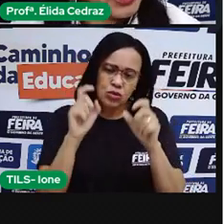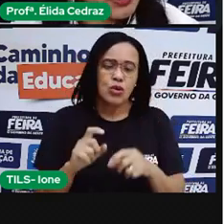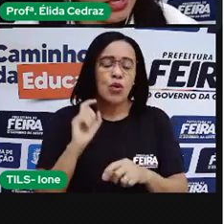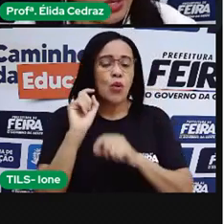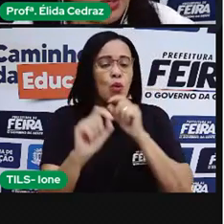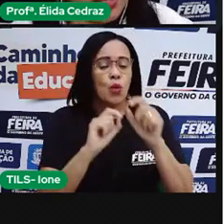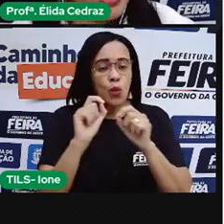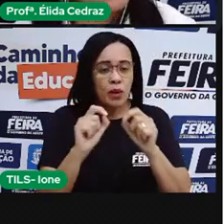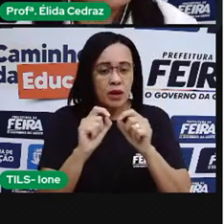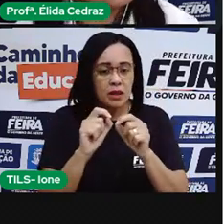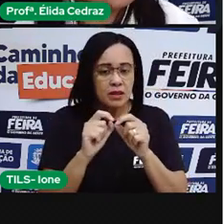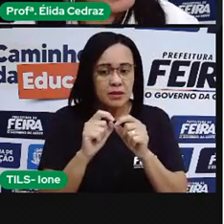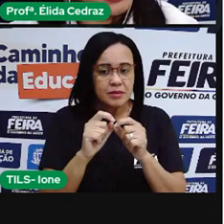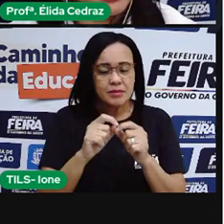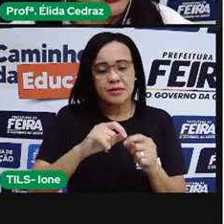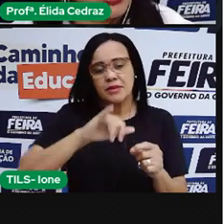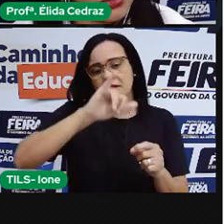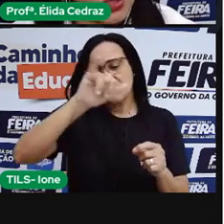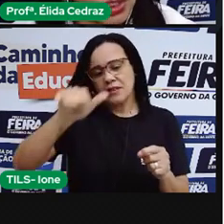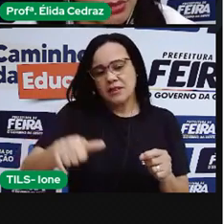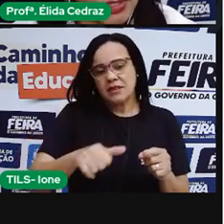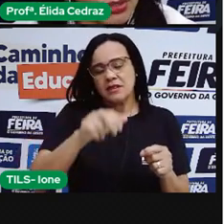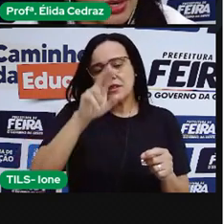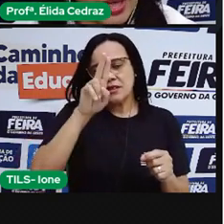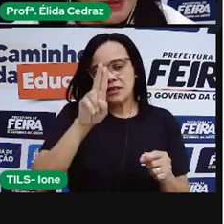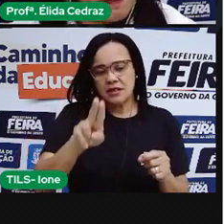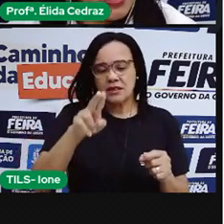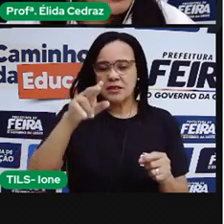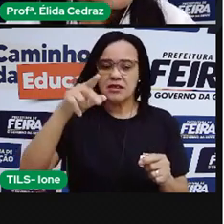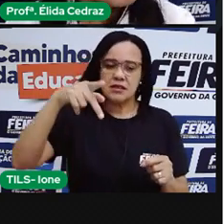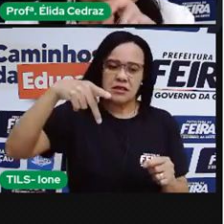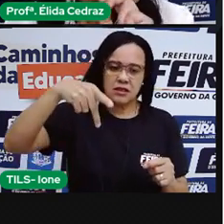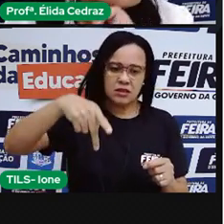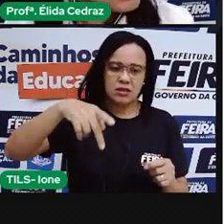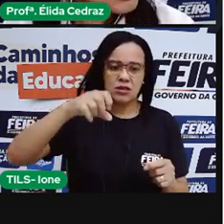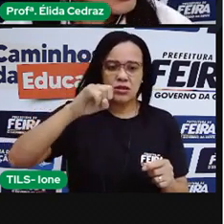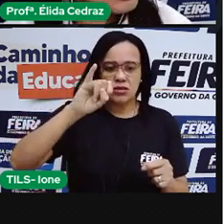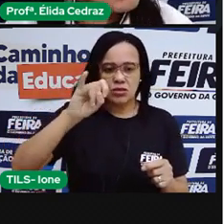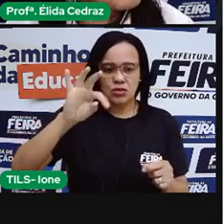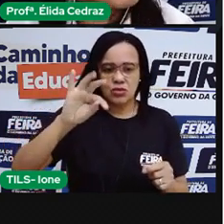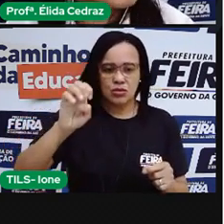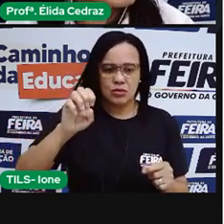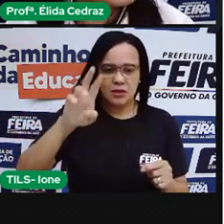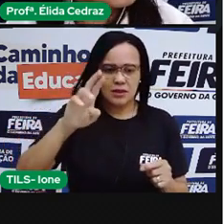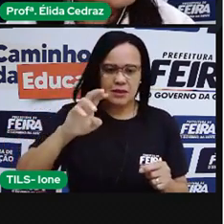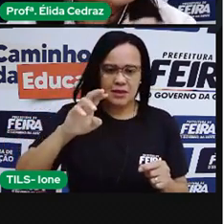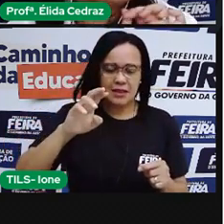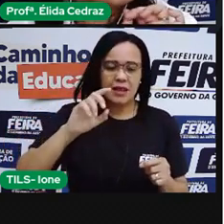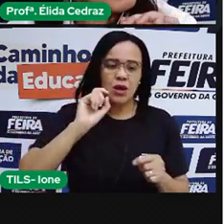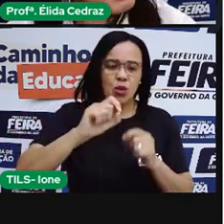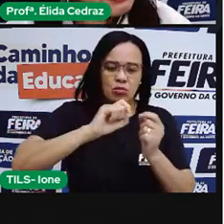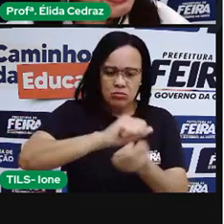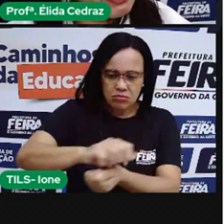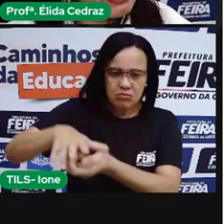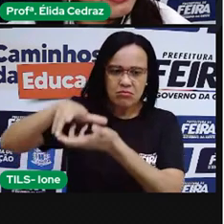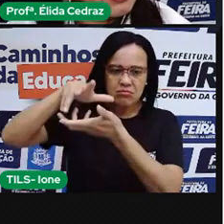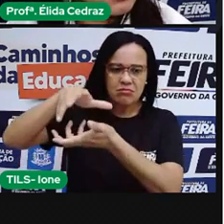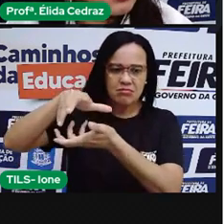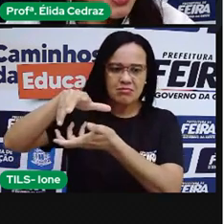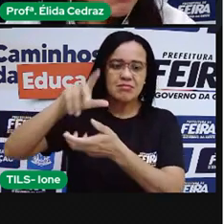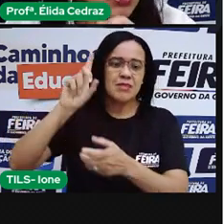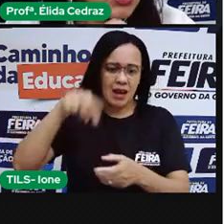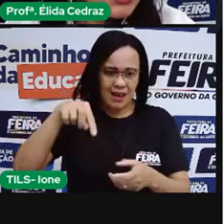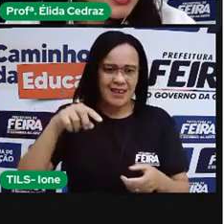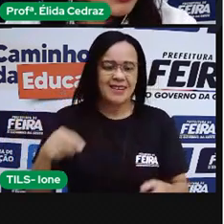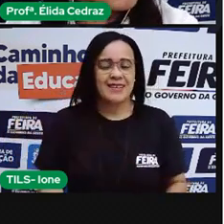não é uma estrela, é um dos planetas do nosso sistema solar. Nós hoje vamos falar sobre estrelas.